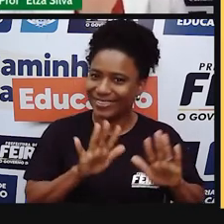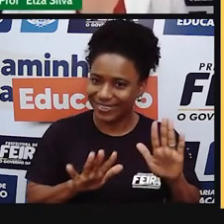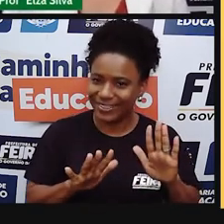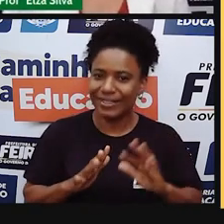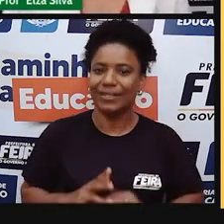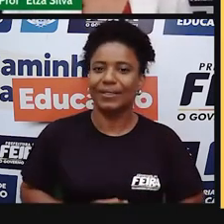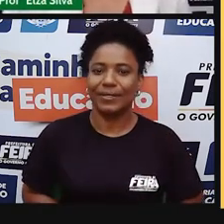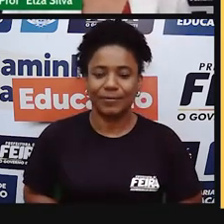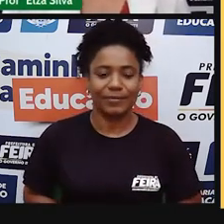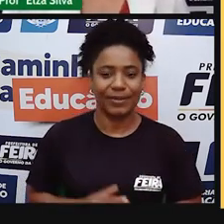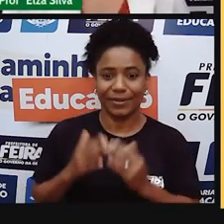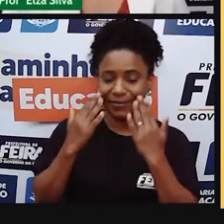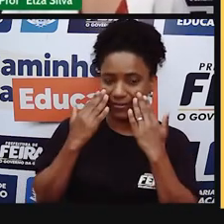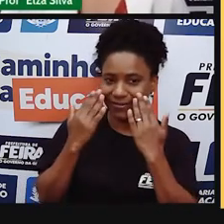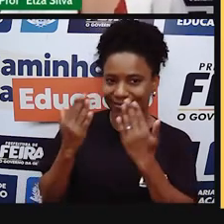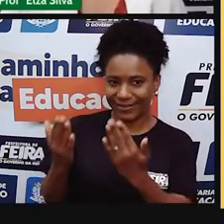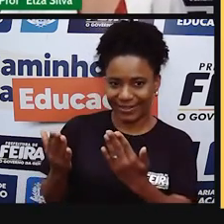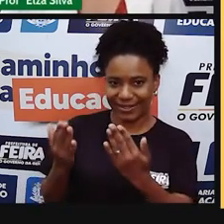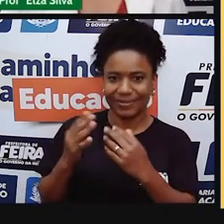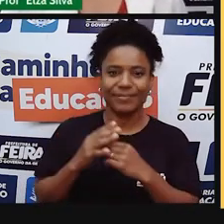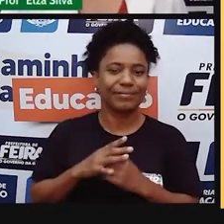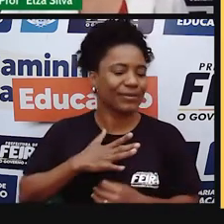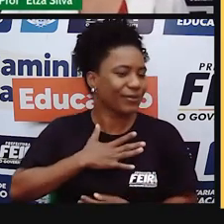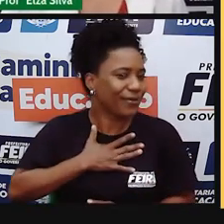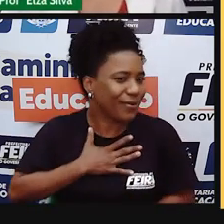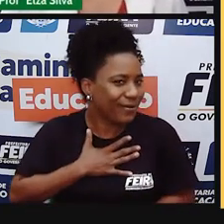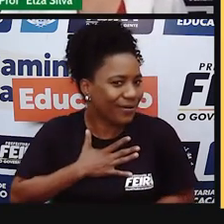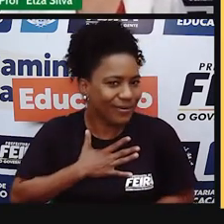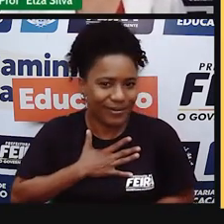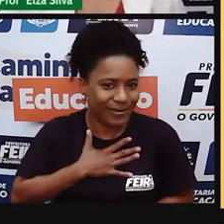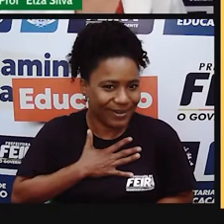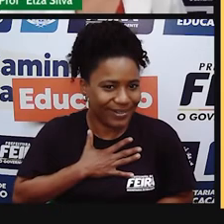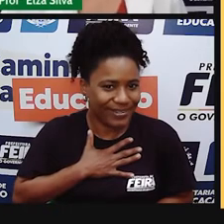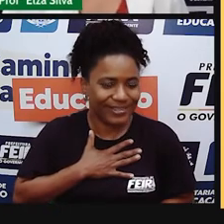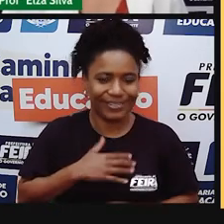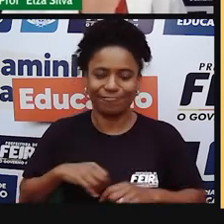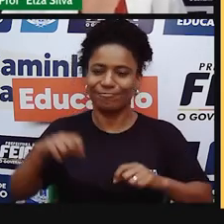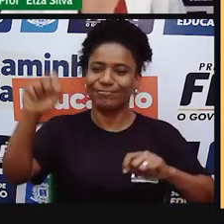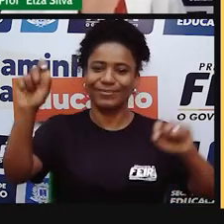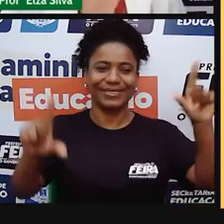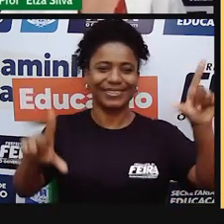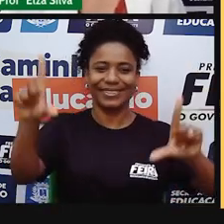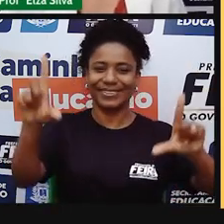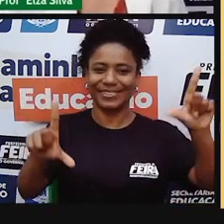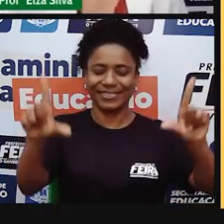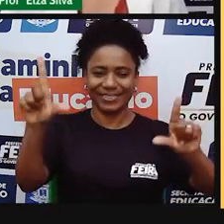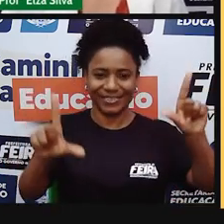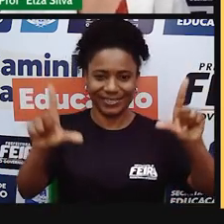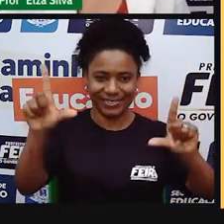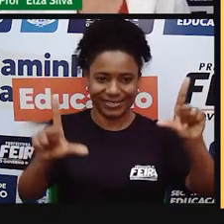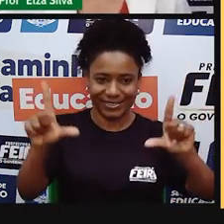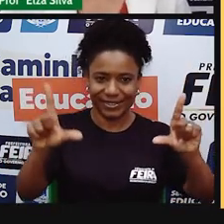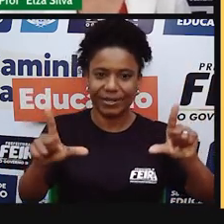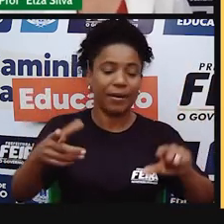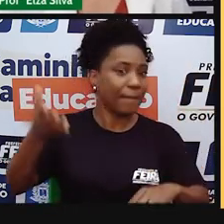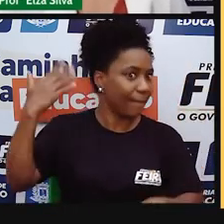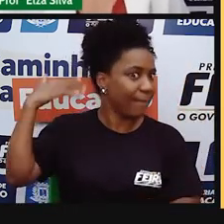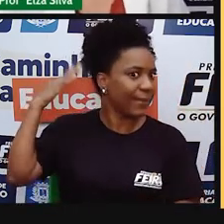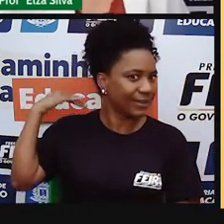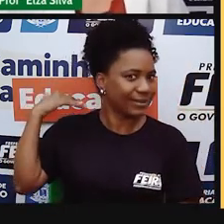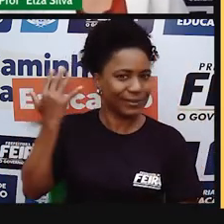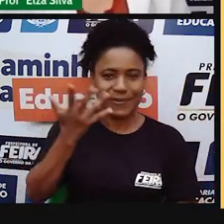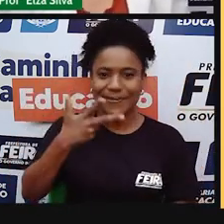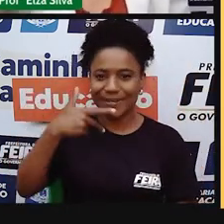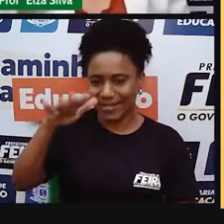Olha aqui, gente, o que a gente gosta, TV, televisão. Quando eu era criança, a